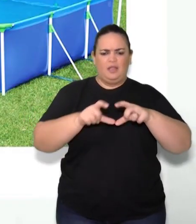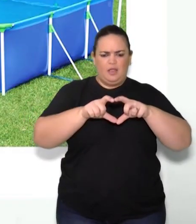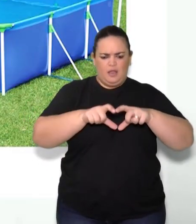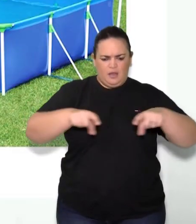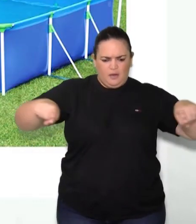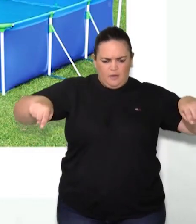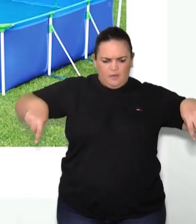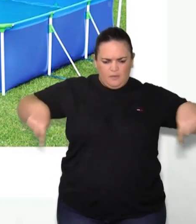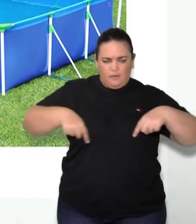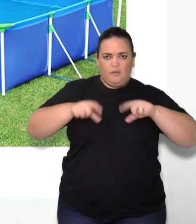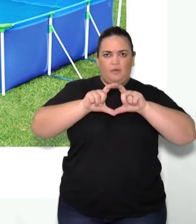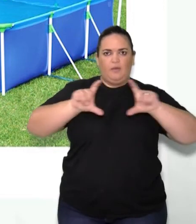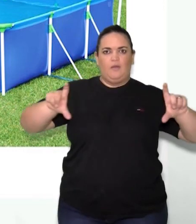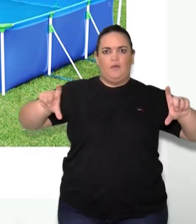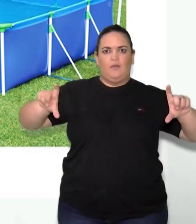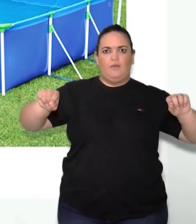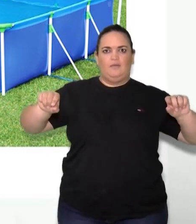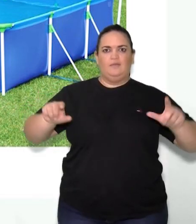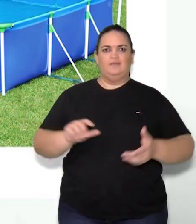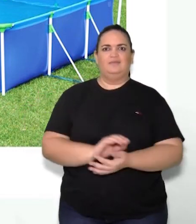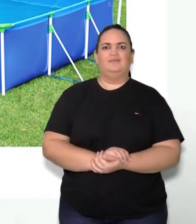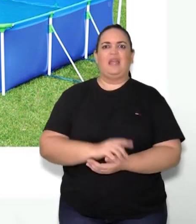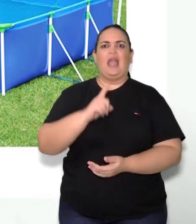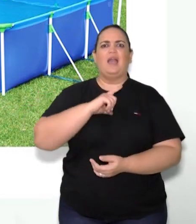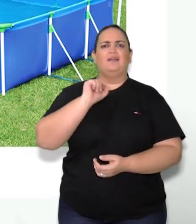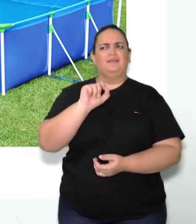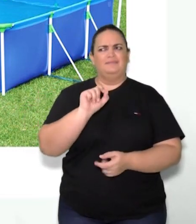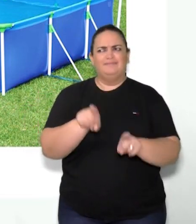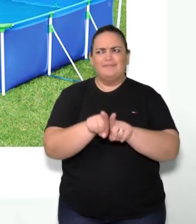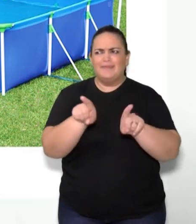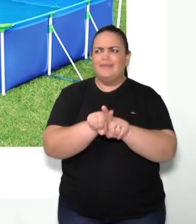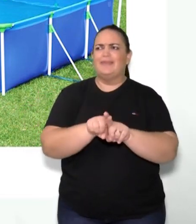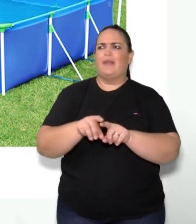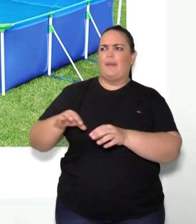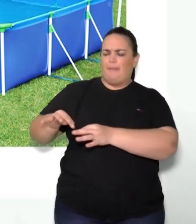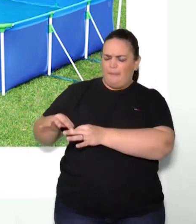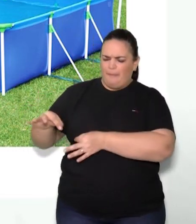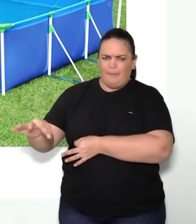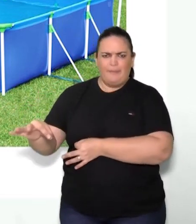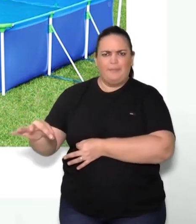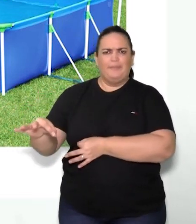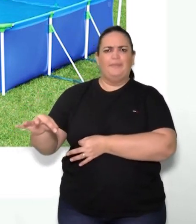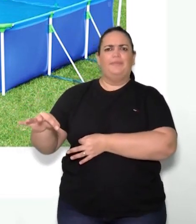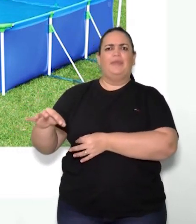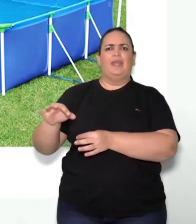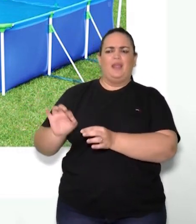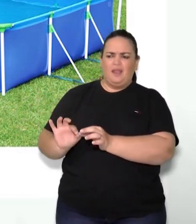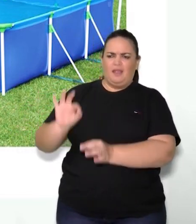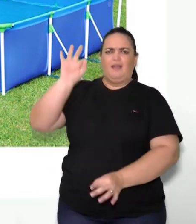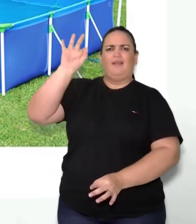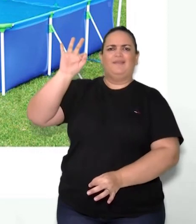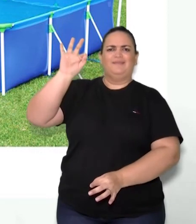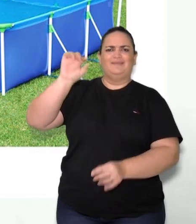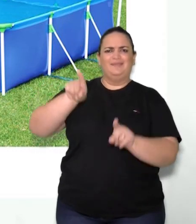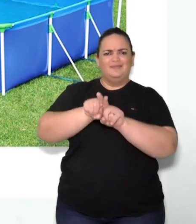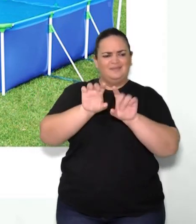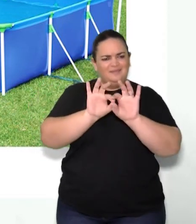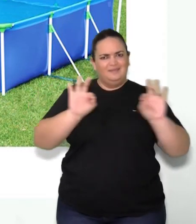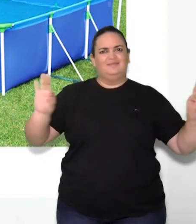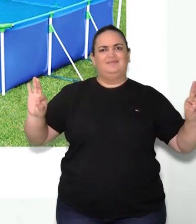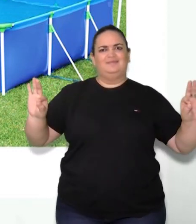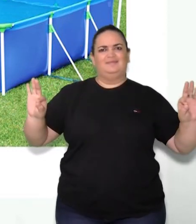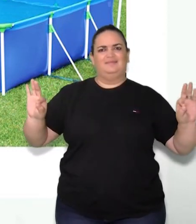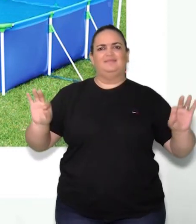Perceba ali que temos também as dimensões de comprimento, largura e altura. E a água,